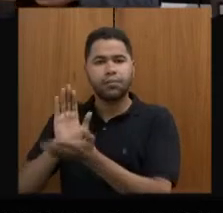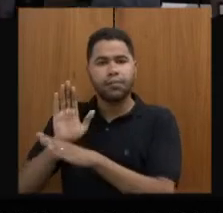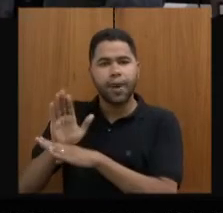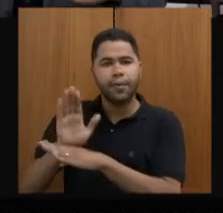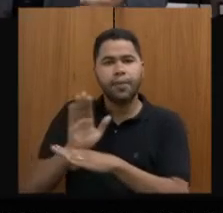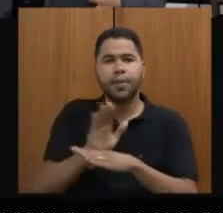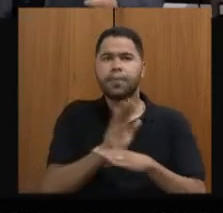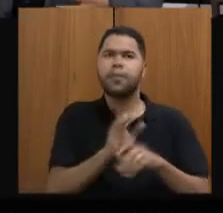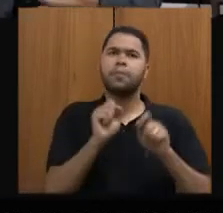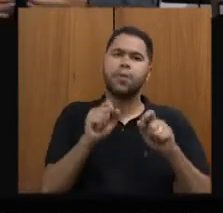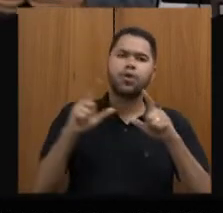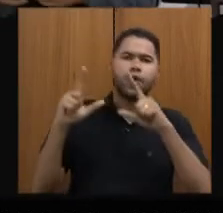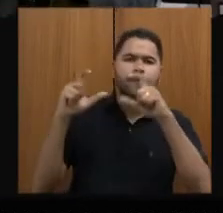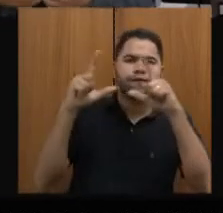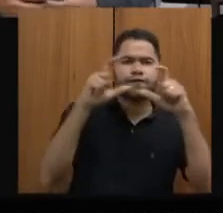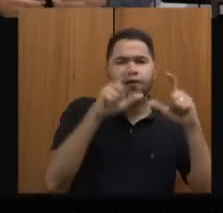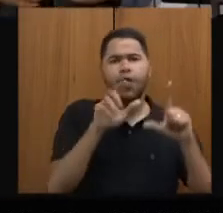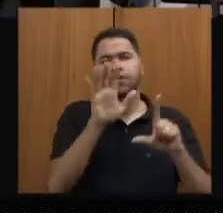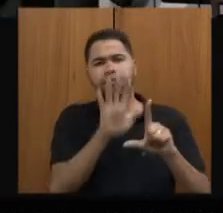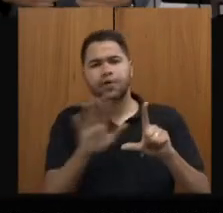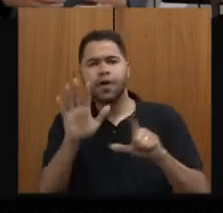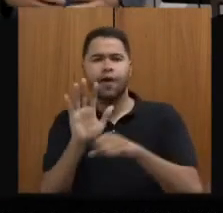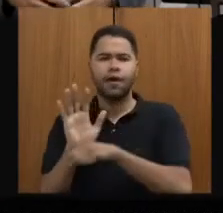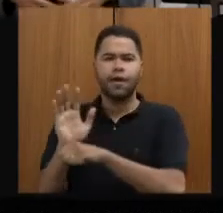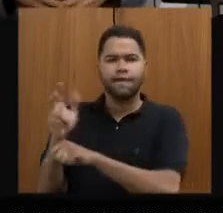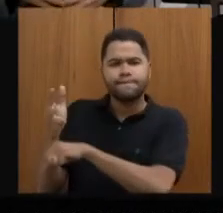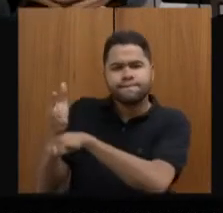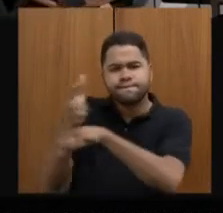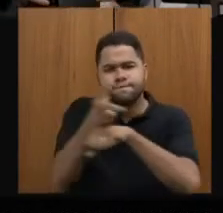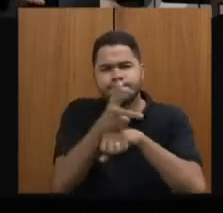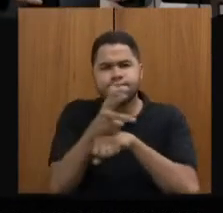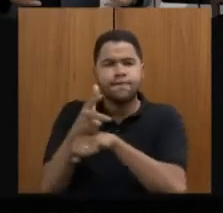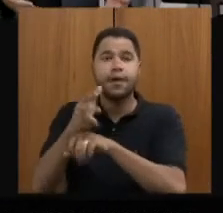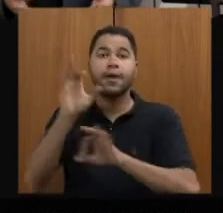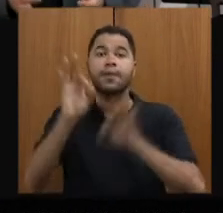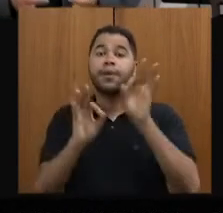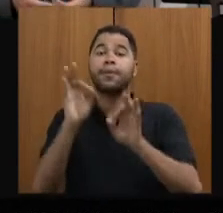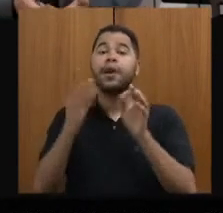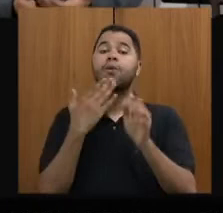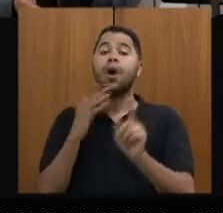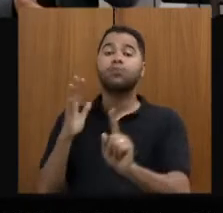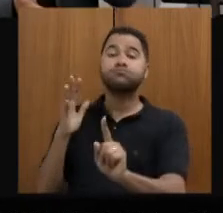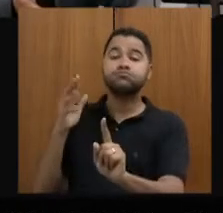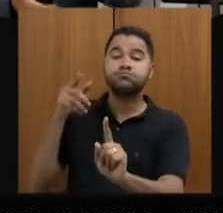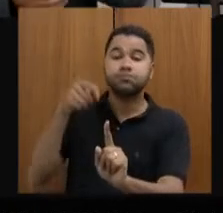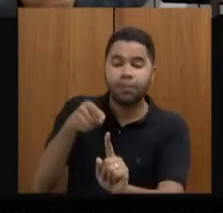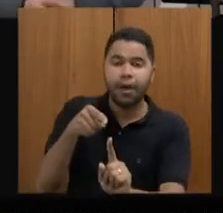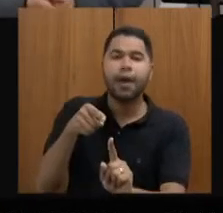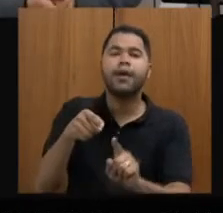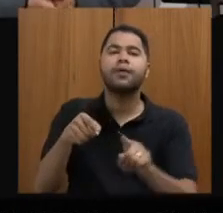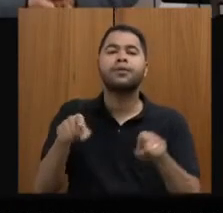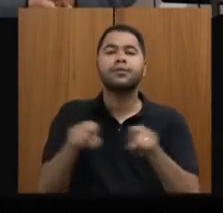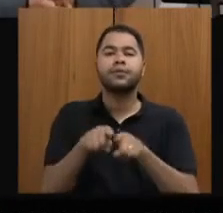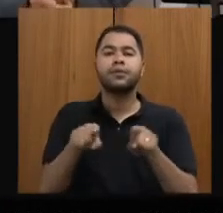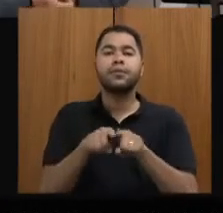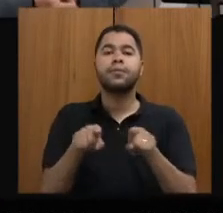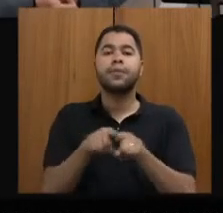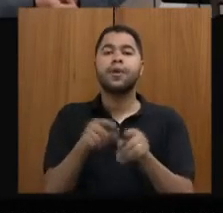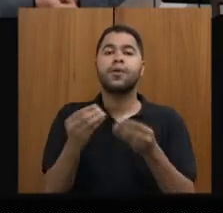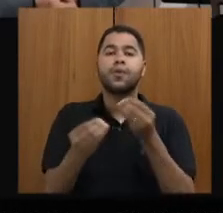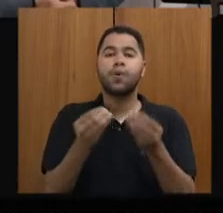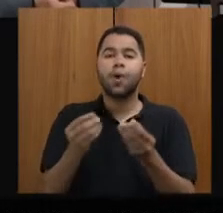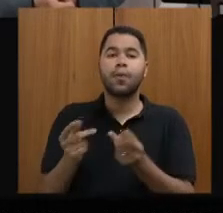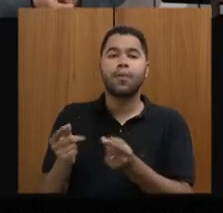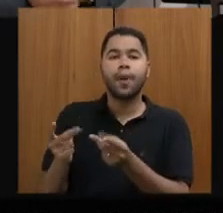fotos, imagens, vídeos, preparar o seu destino e, sobretudo, colocar a comercialização